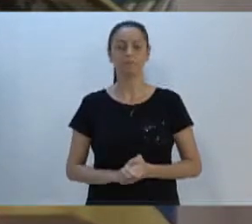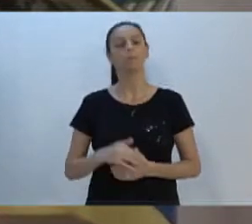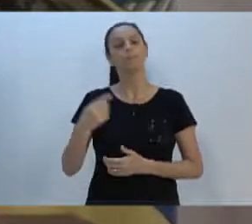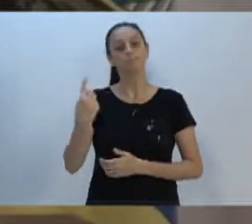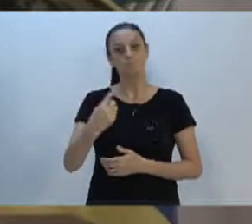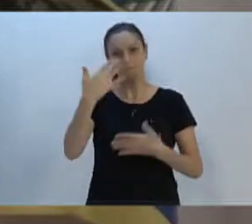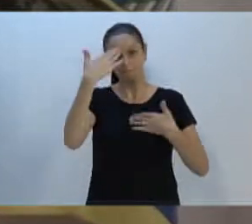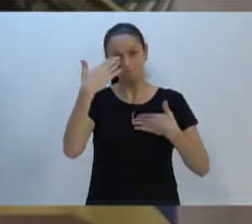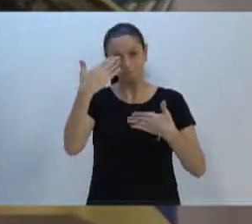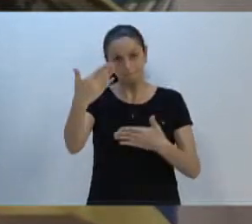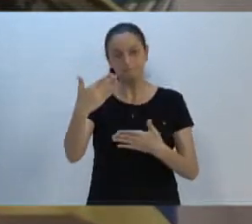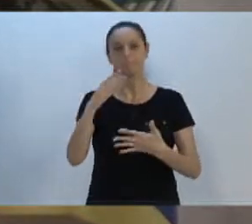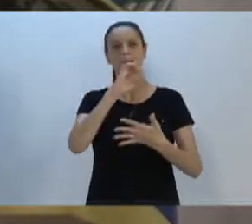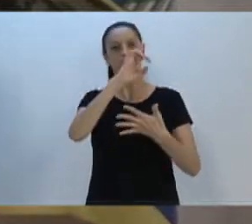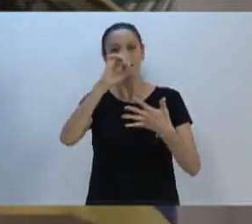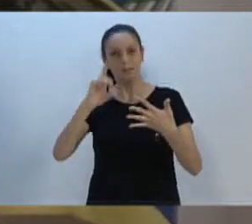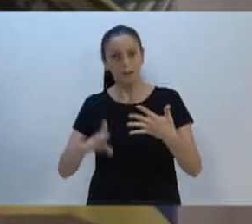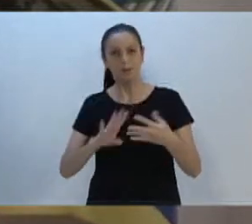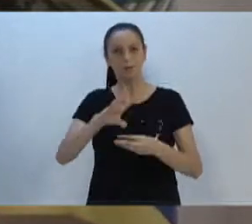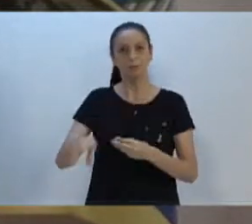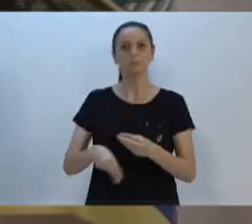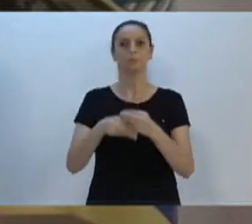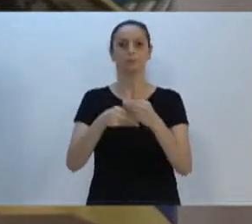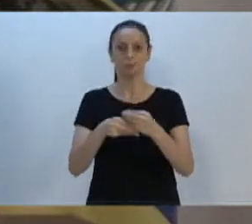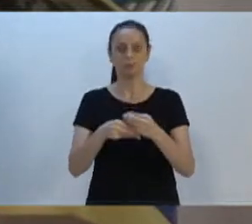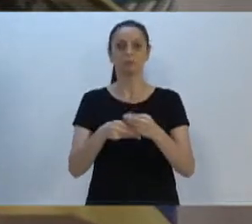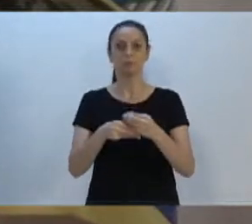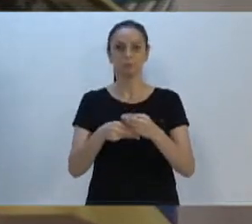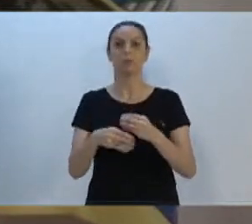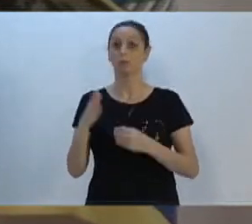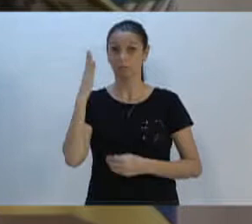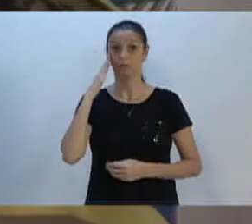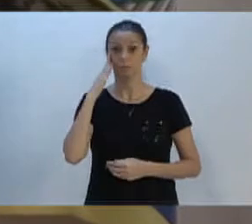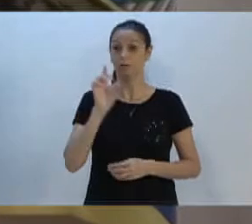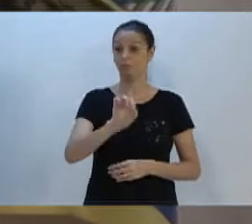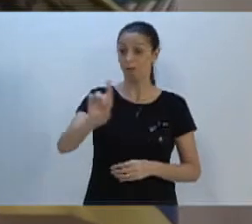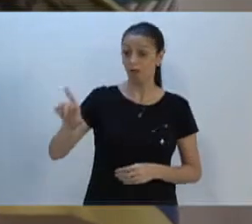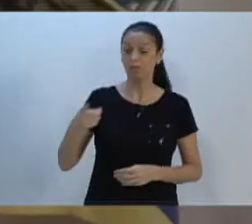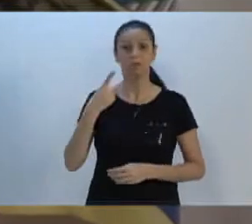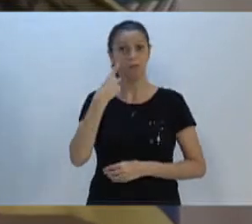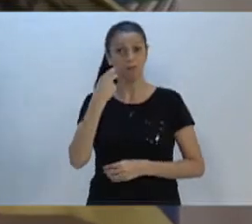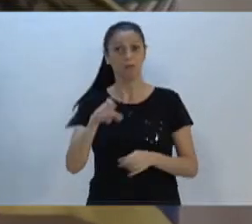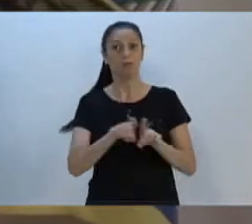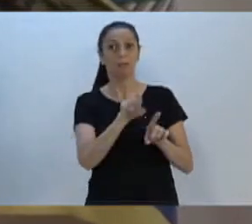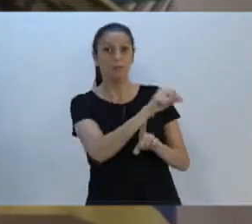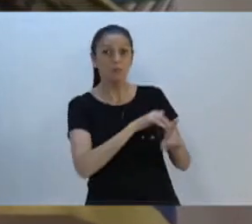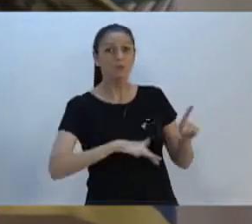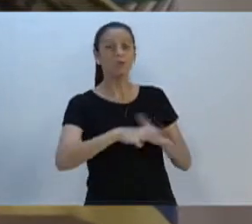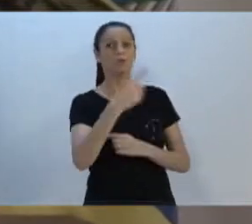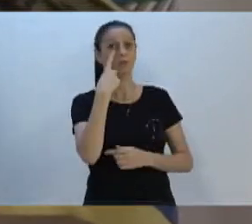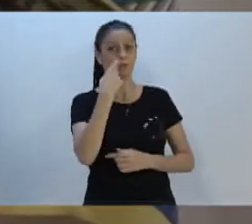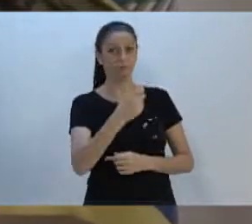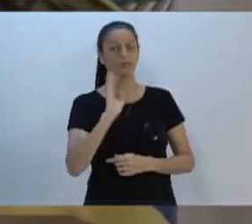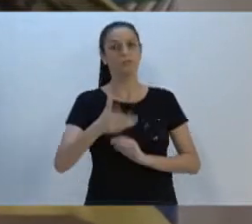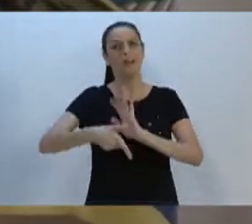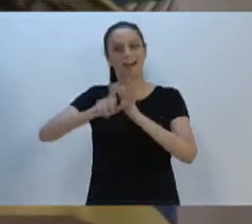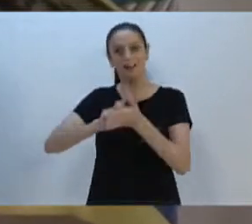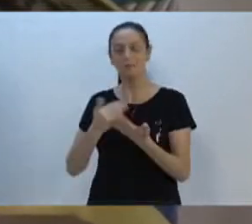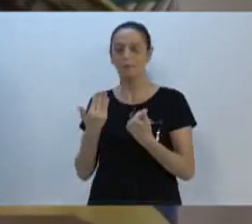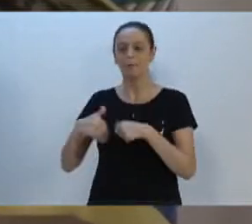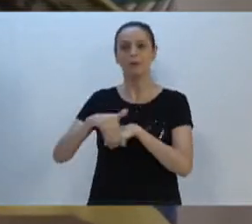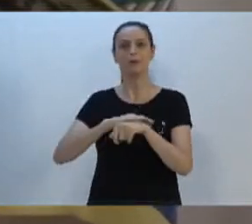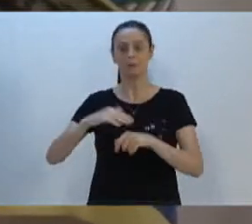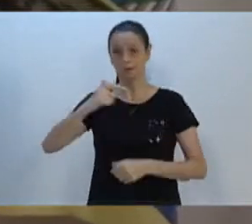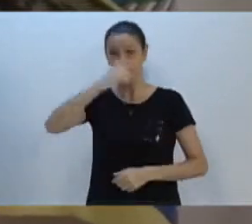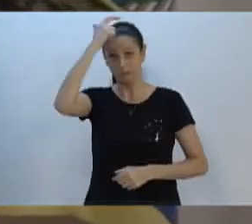agradecer os apartes. Eu sei do interesse da sociedade. Eu estava conversando há pouco com o vereador Adriano,